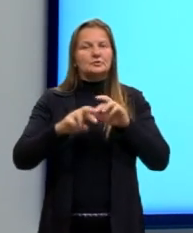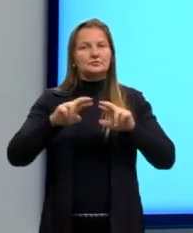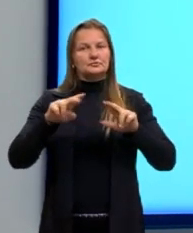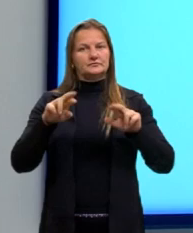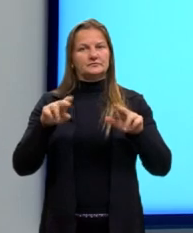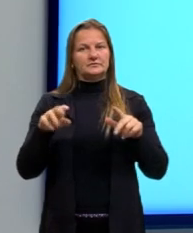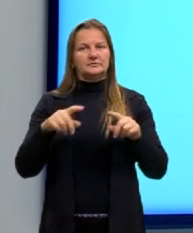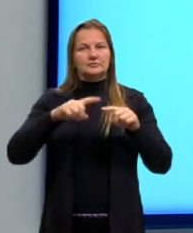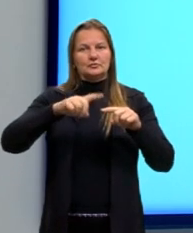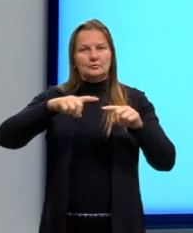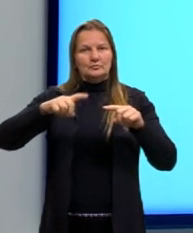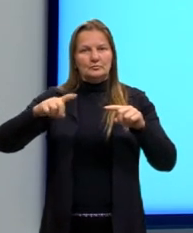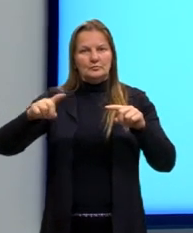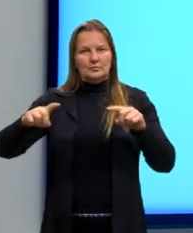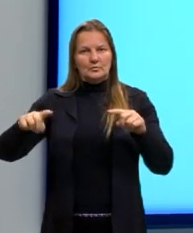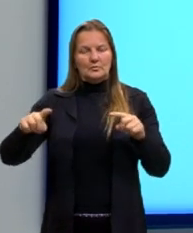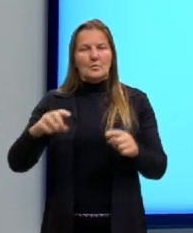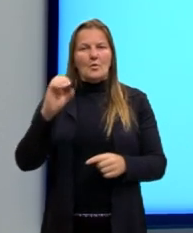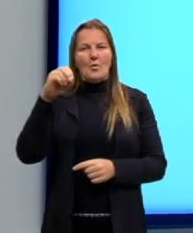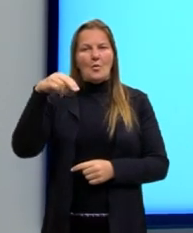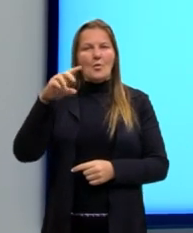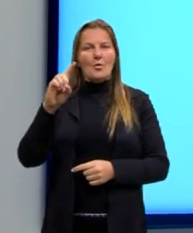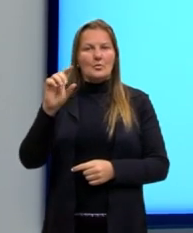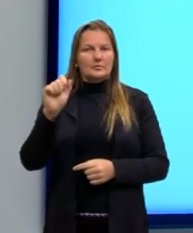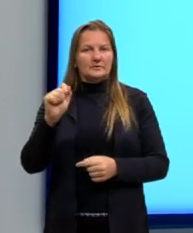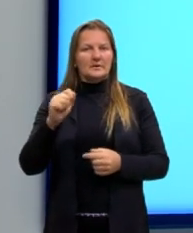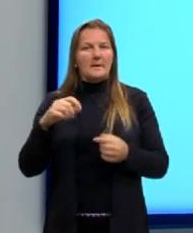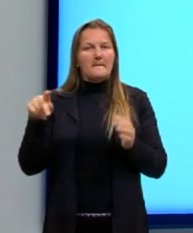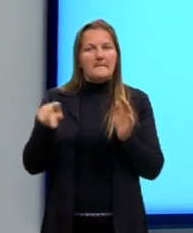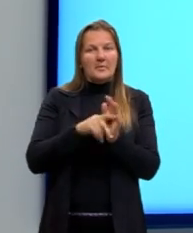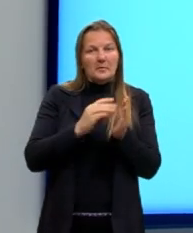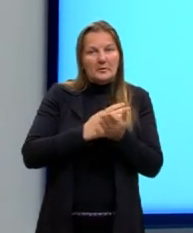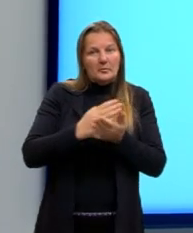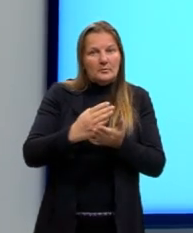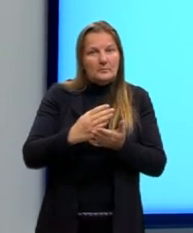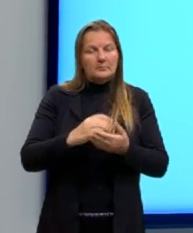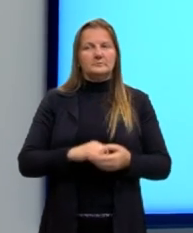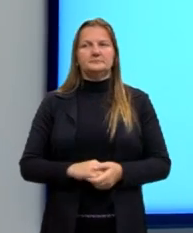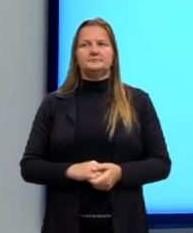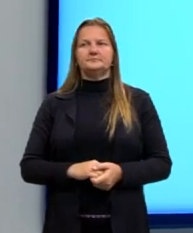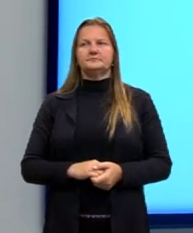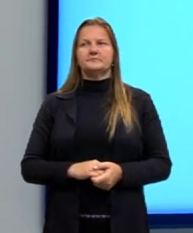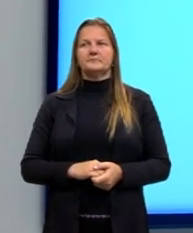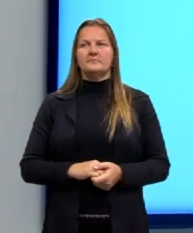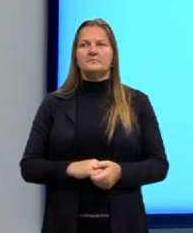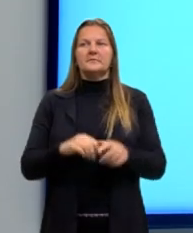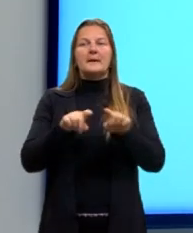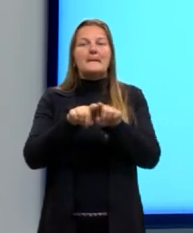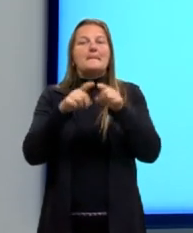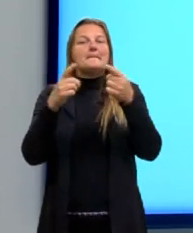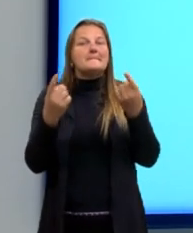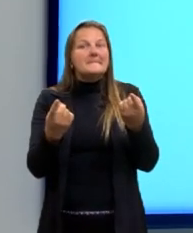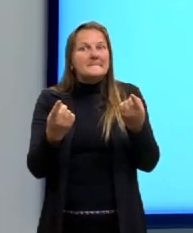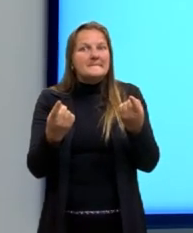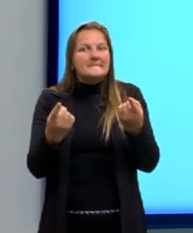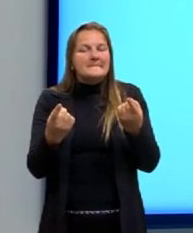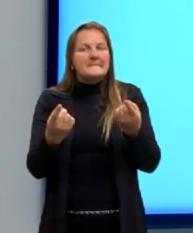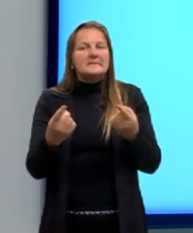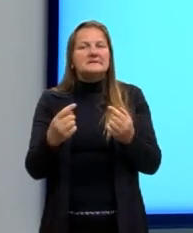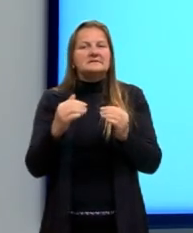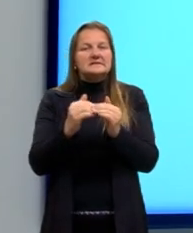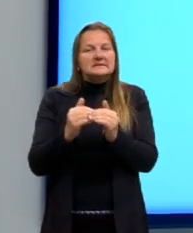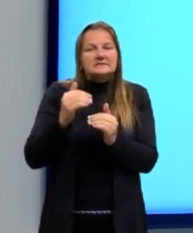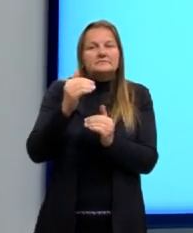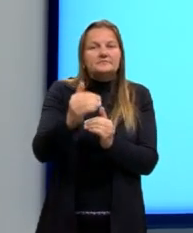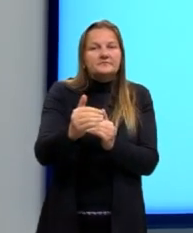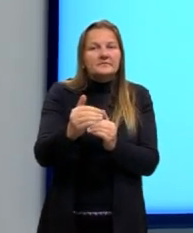então, da direção que foi originada, né? Porém, além da gente ver a luz como onda, a